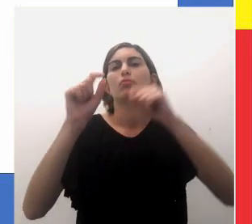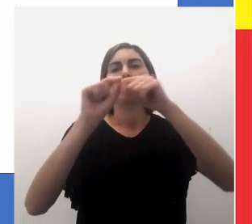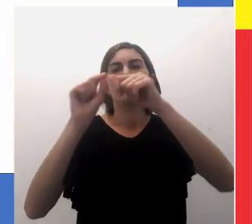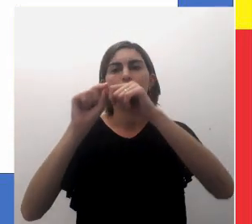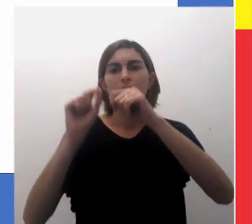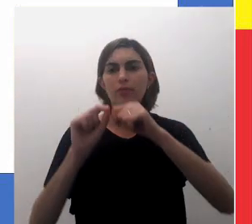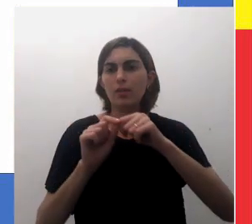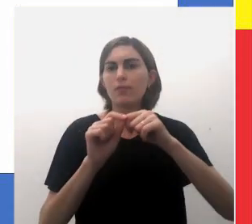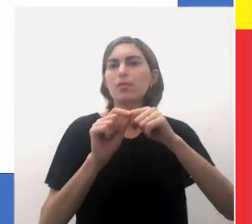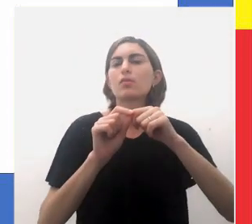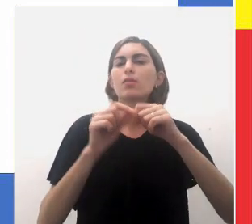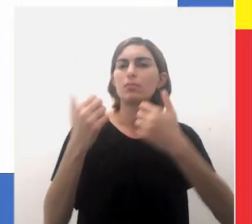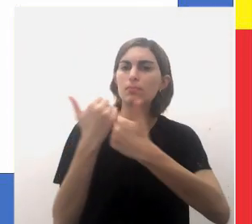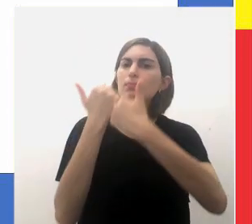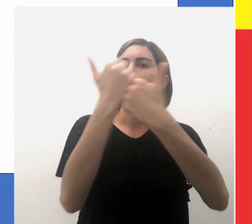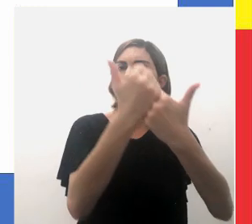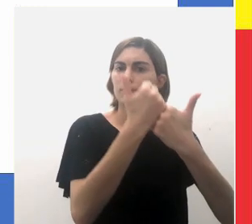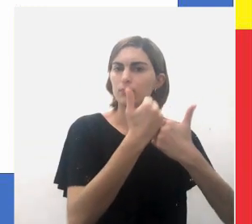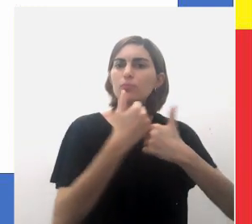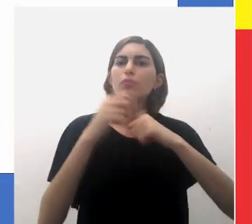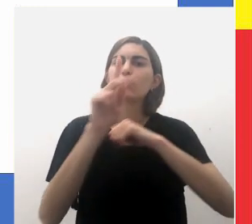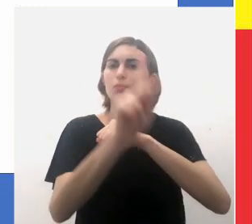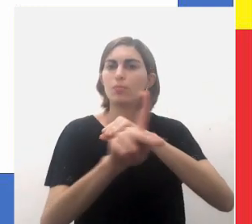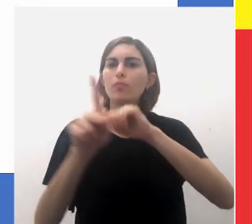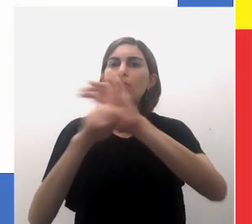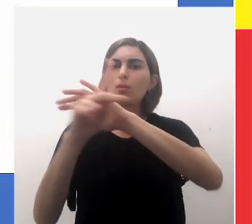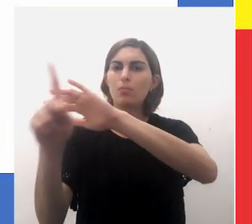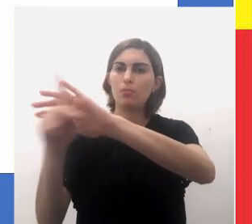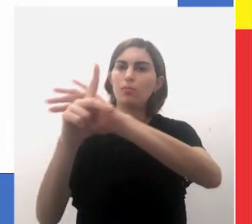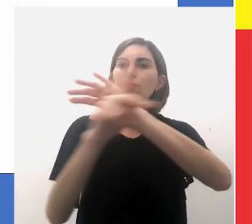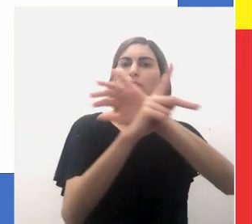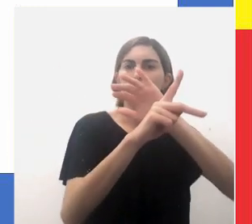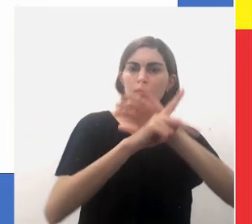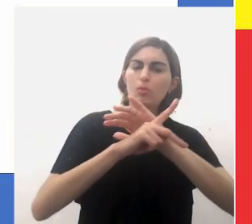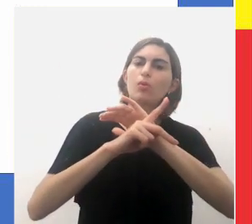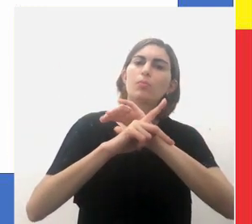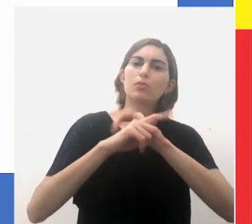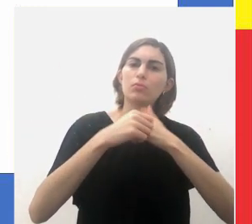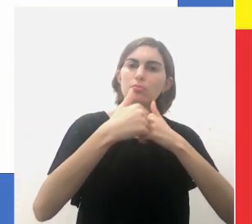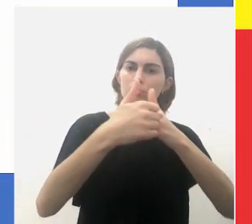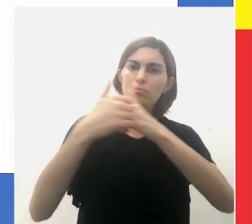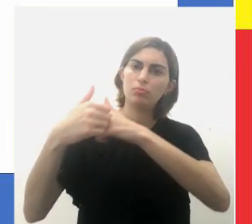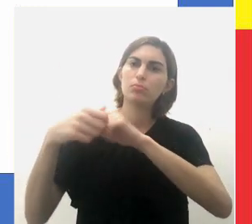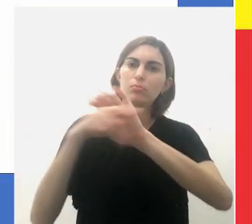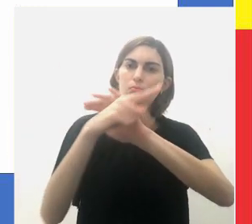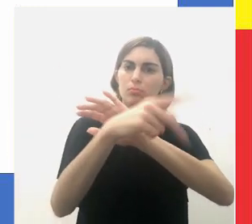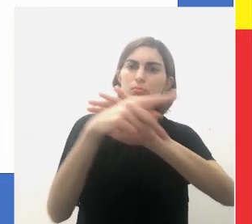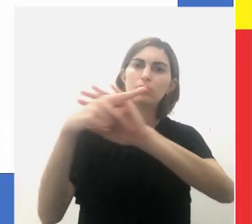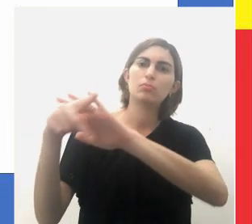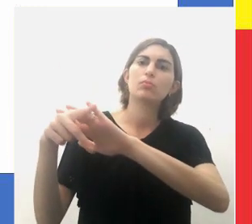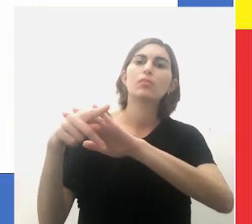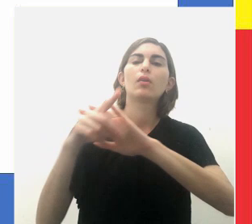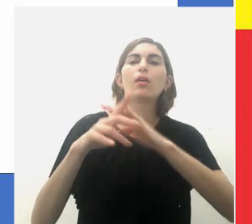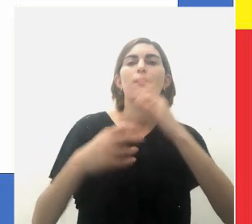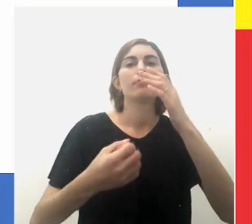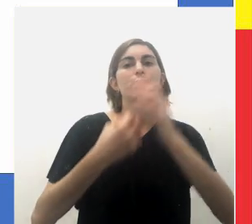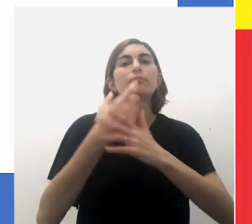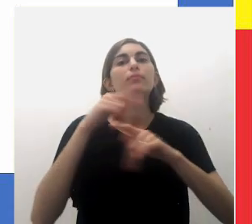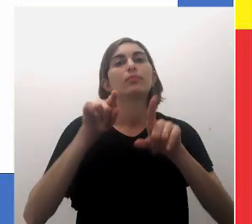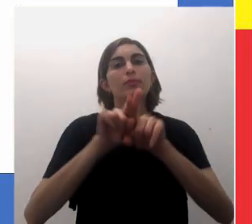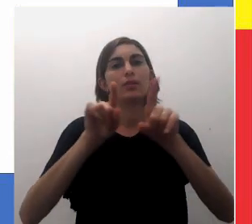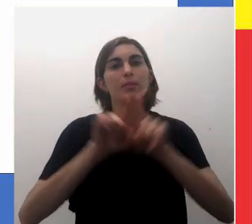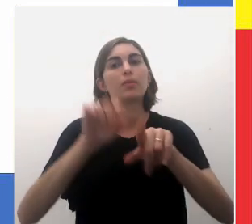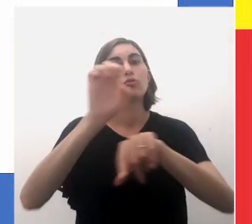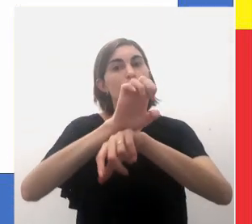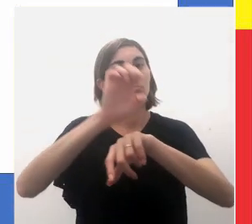se façam representados seus próprios, dos seus modos próprios e a reter